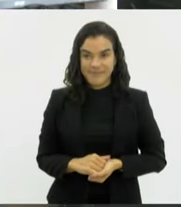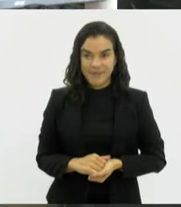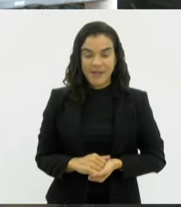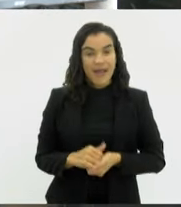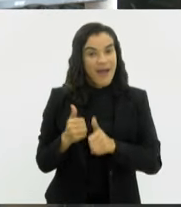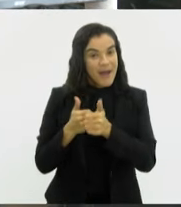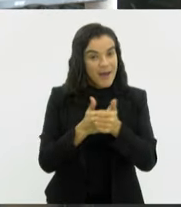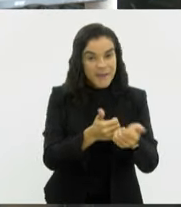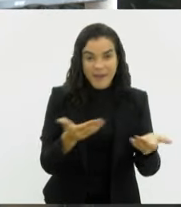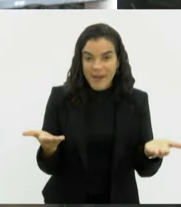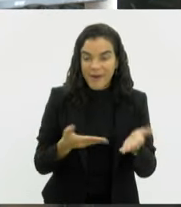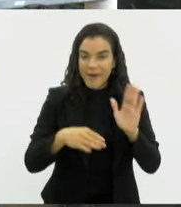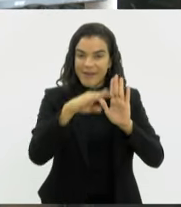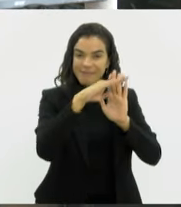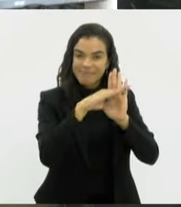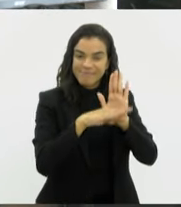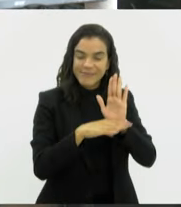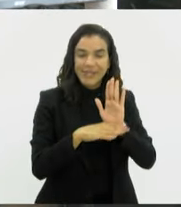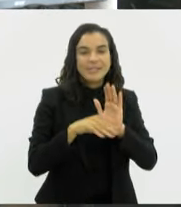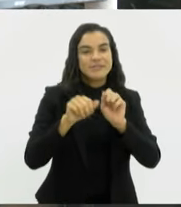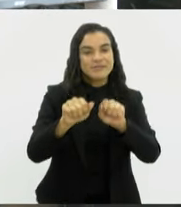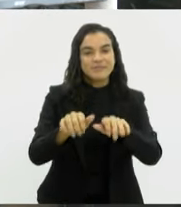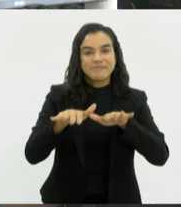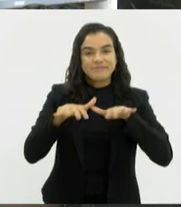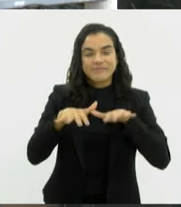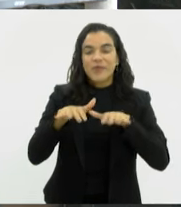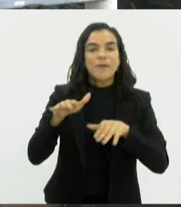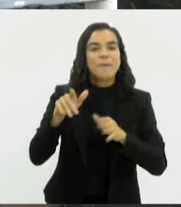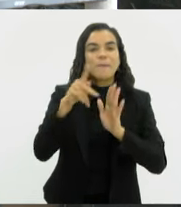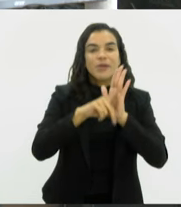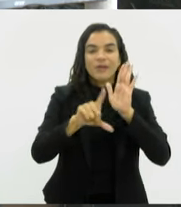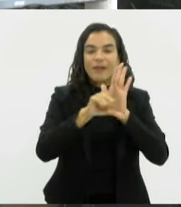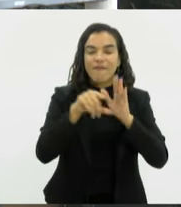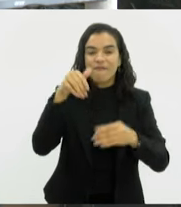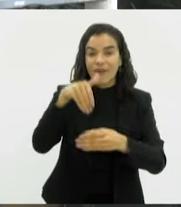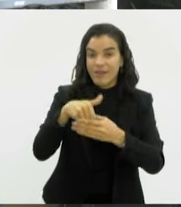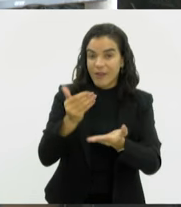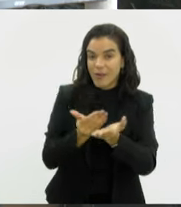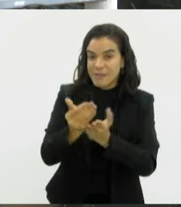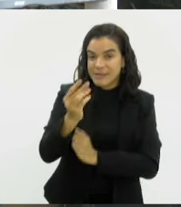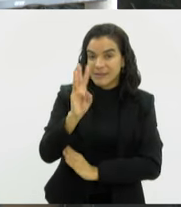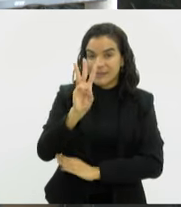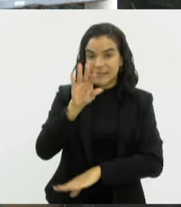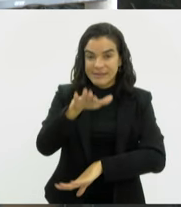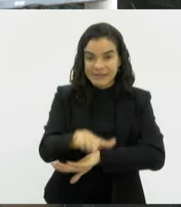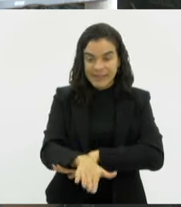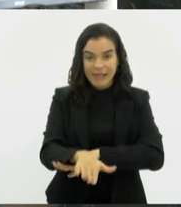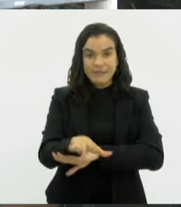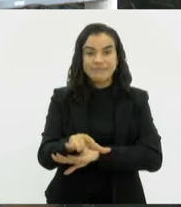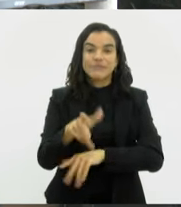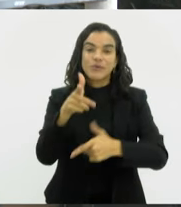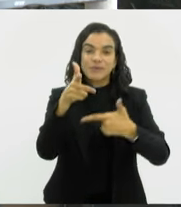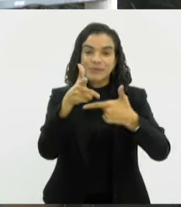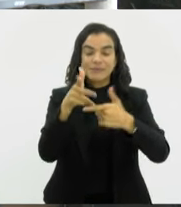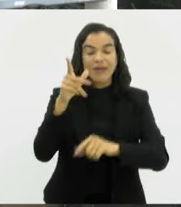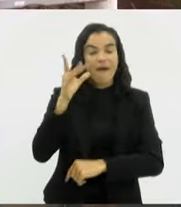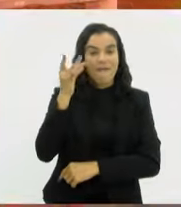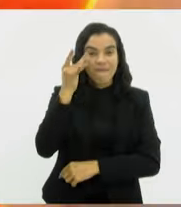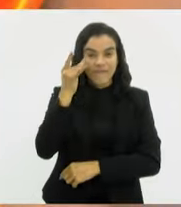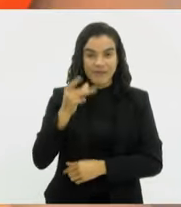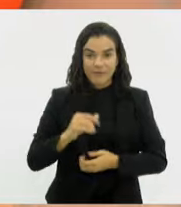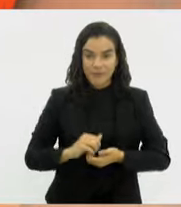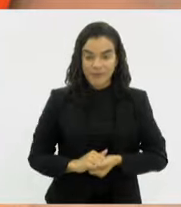Acompanhe agora, na agenda do plenário, os projetos que serão votados a partir das 3 da tarde com transmissão ao vivo da TV Alerj.